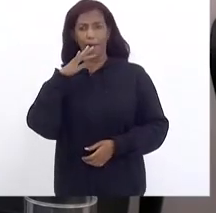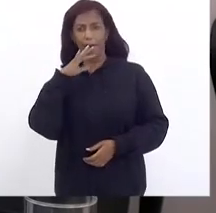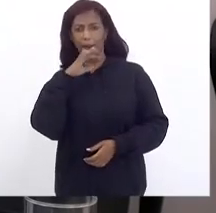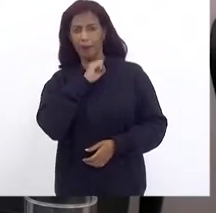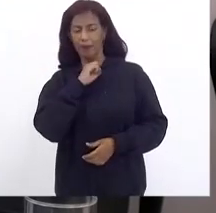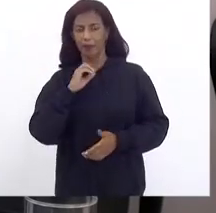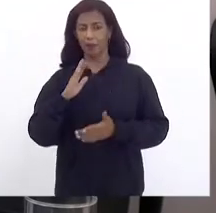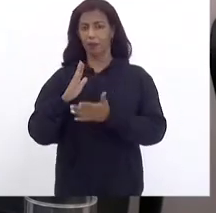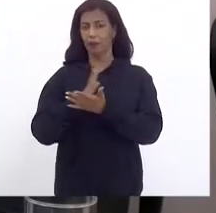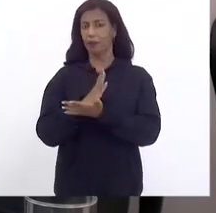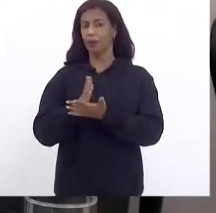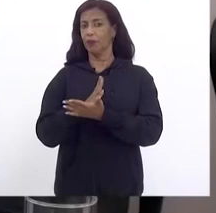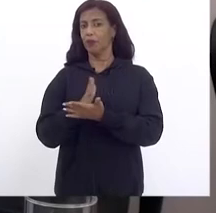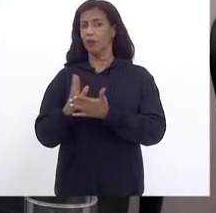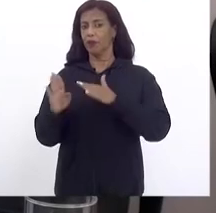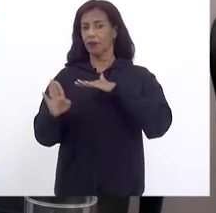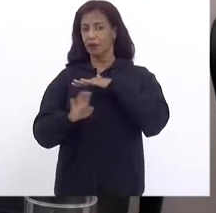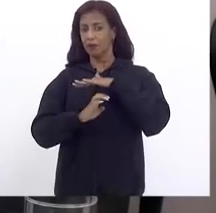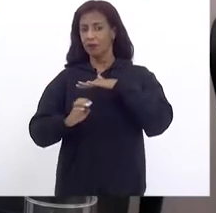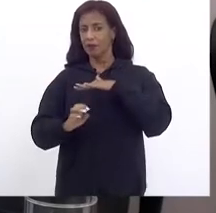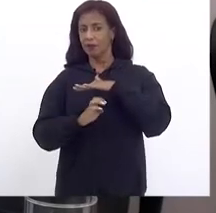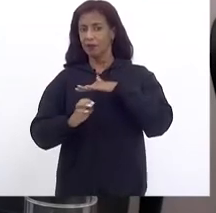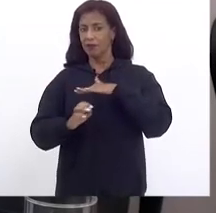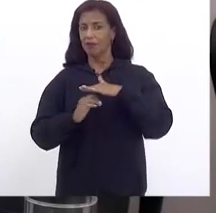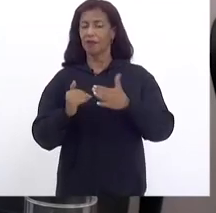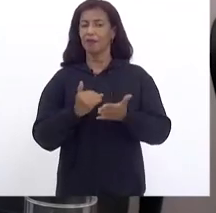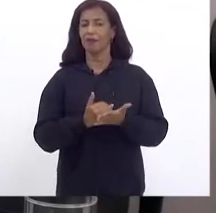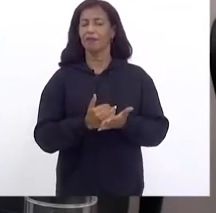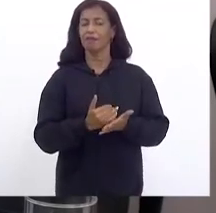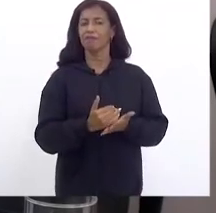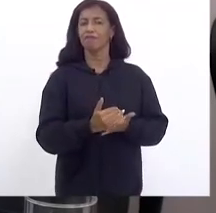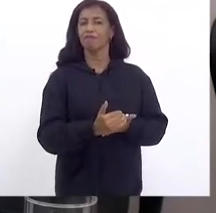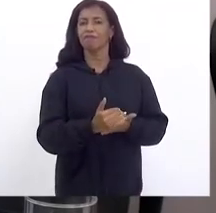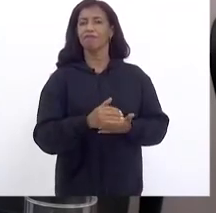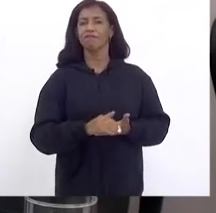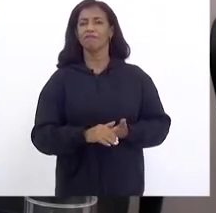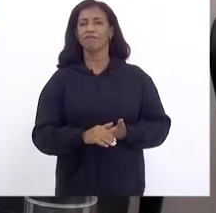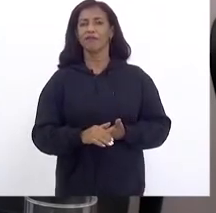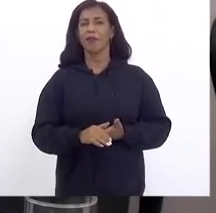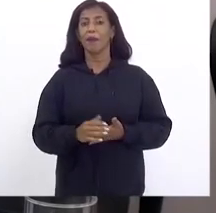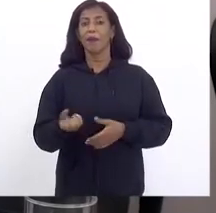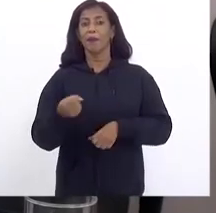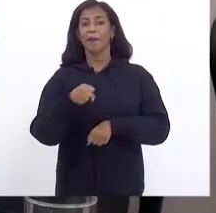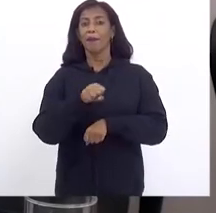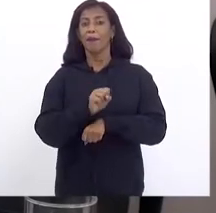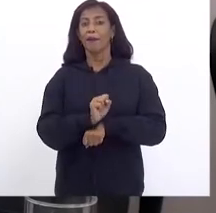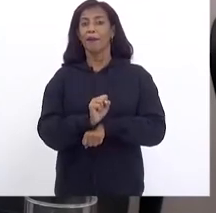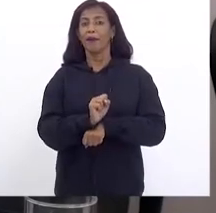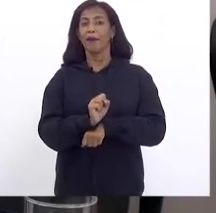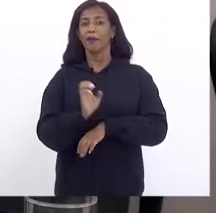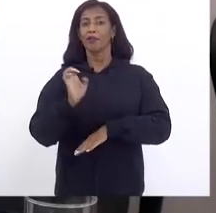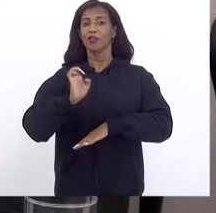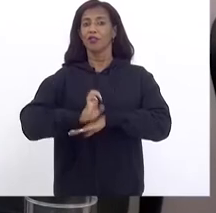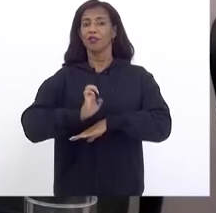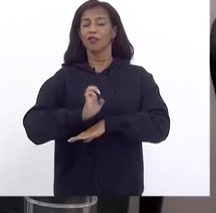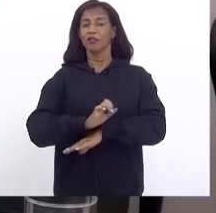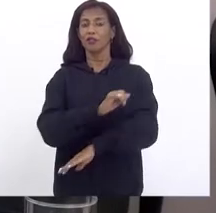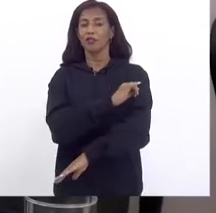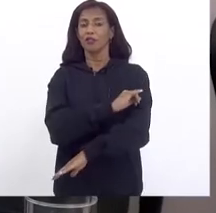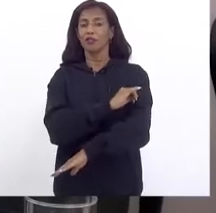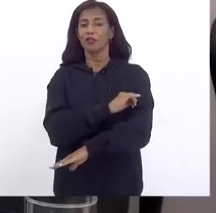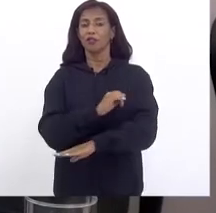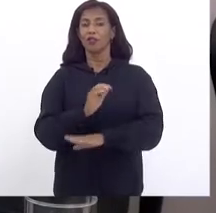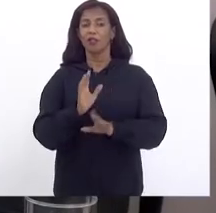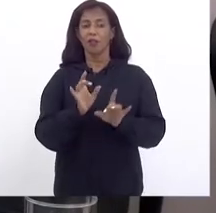algumas empresas Secretário Começaram a Começaram não Deixaram o estado Do Rio de Janeiro E foram